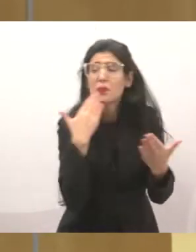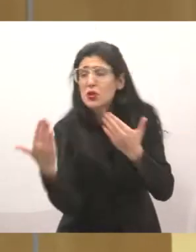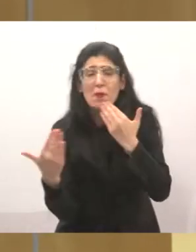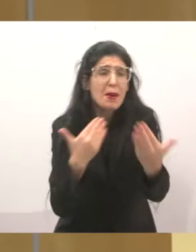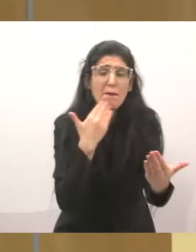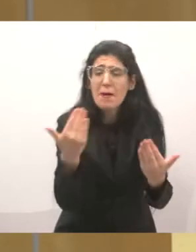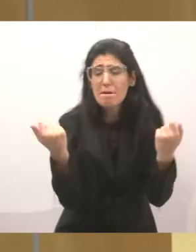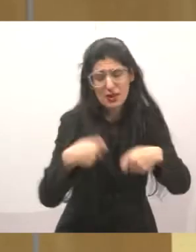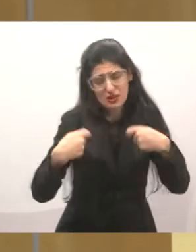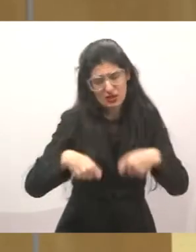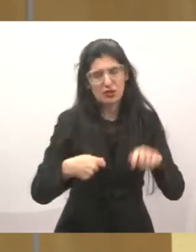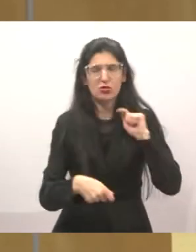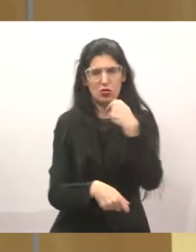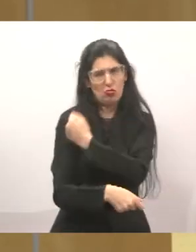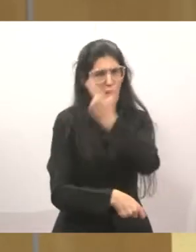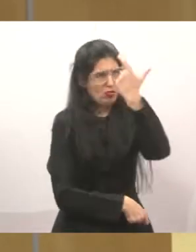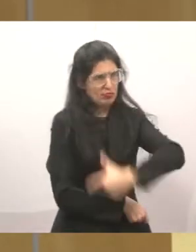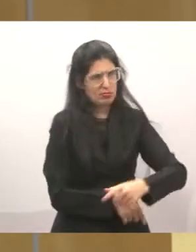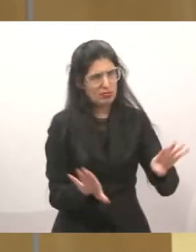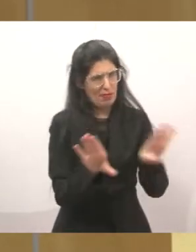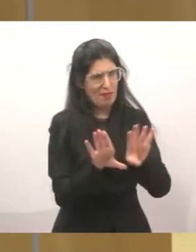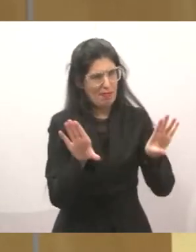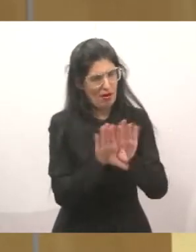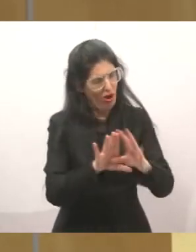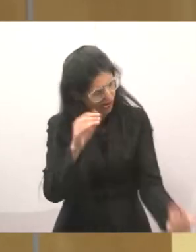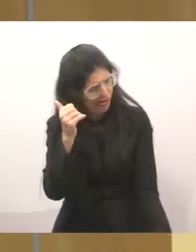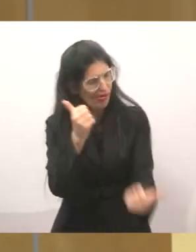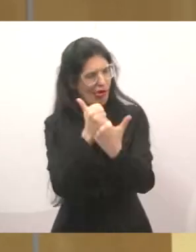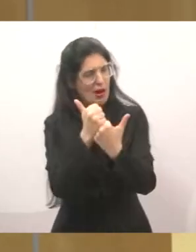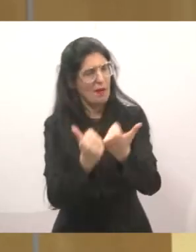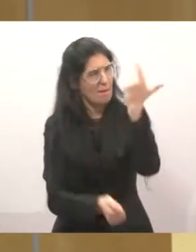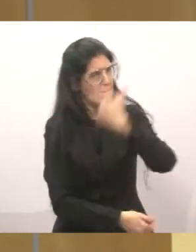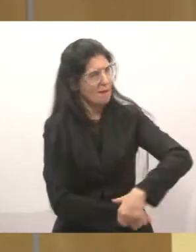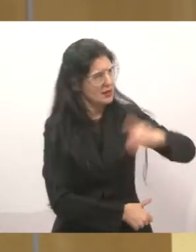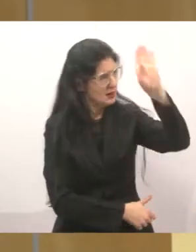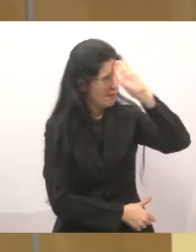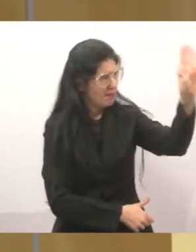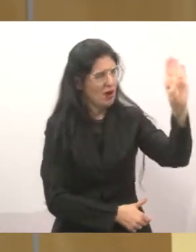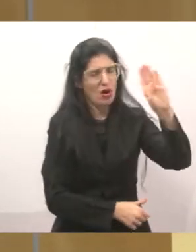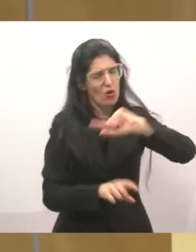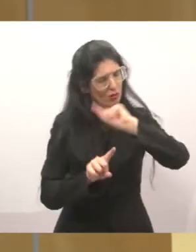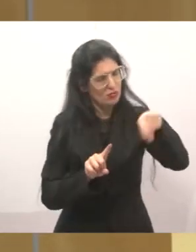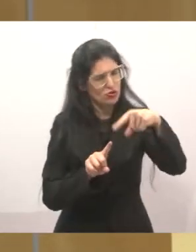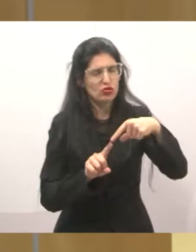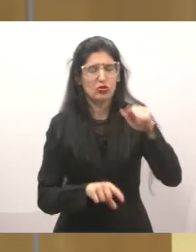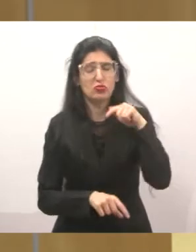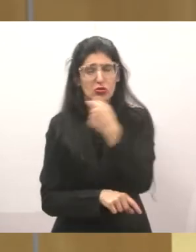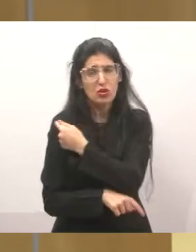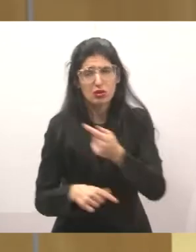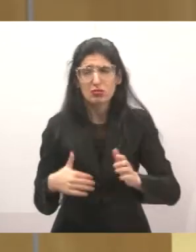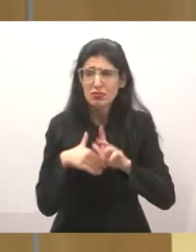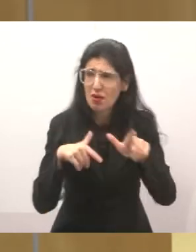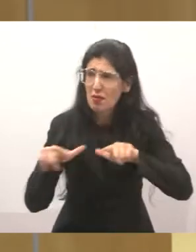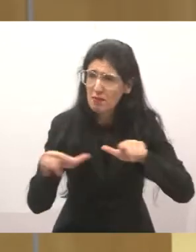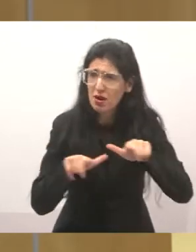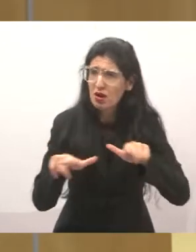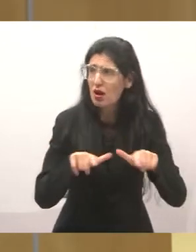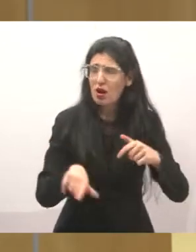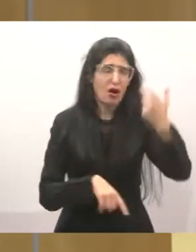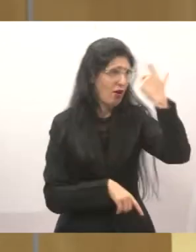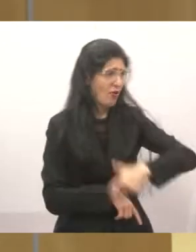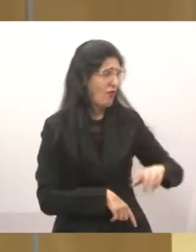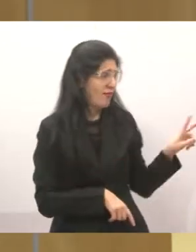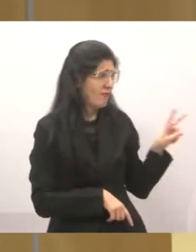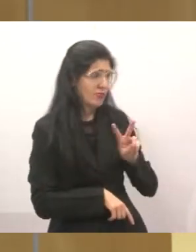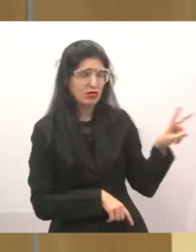E esse é o papel fundamental do vereador. Nós somos os atores políticos e como vereador a gente